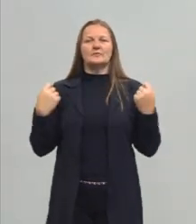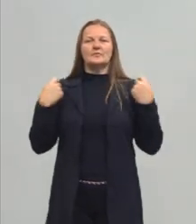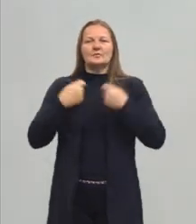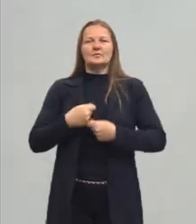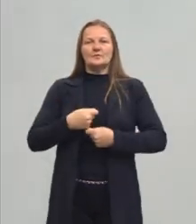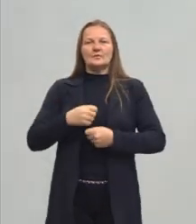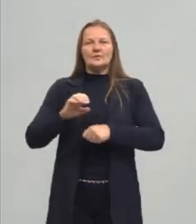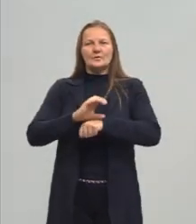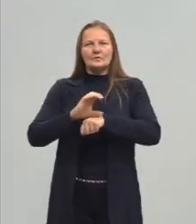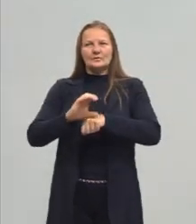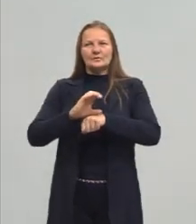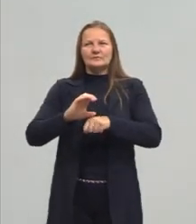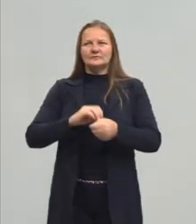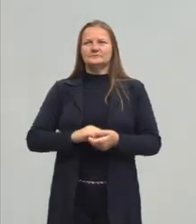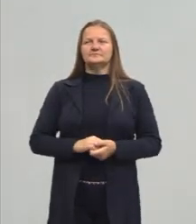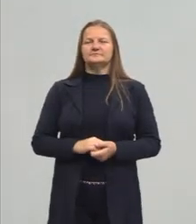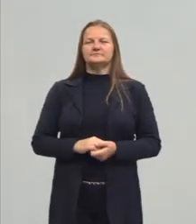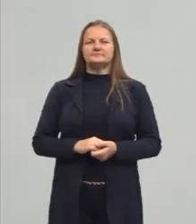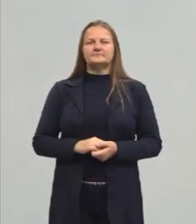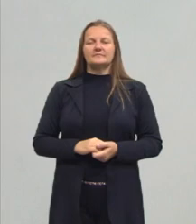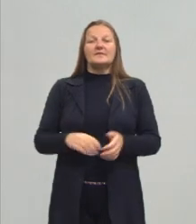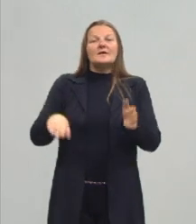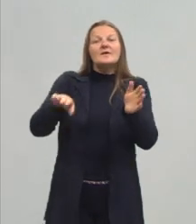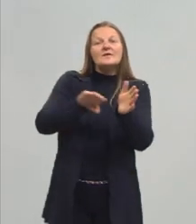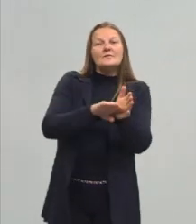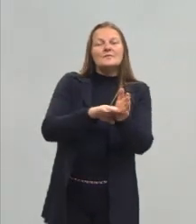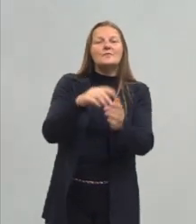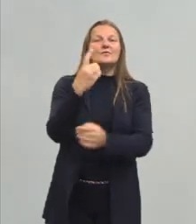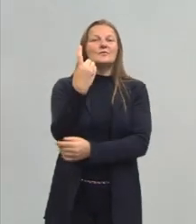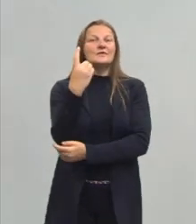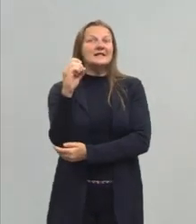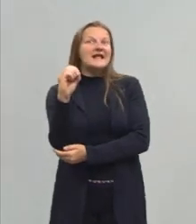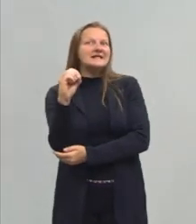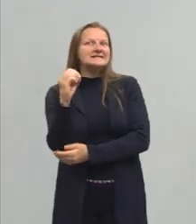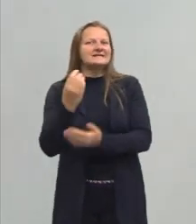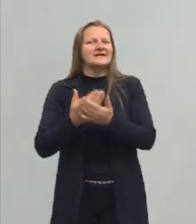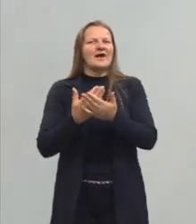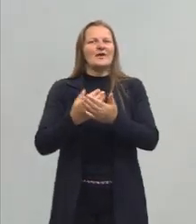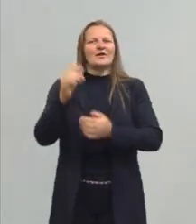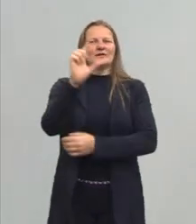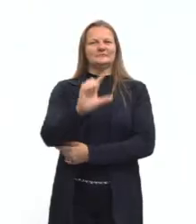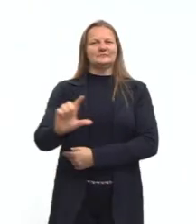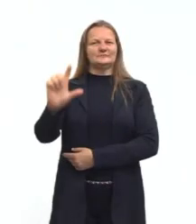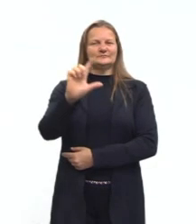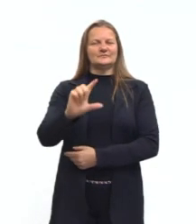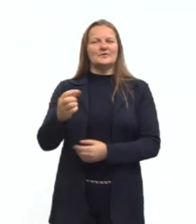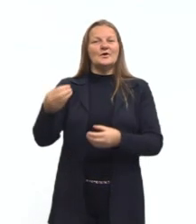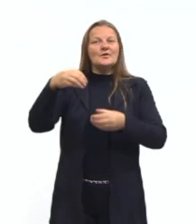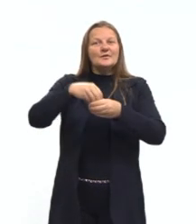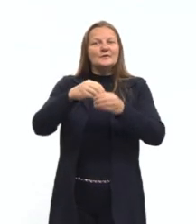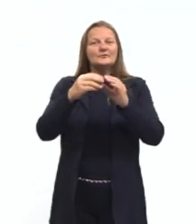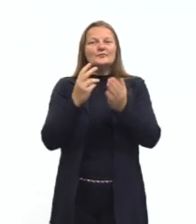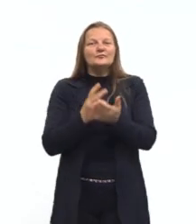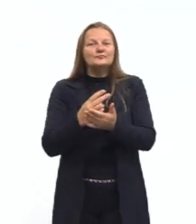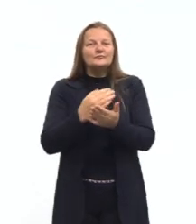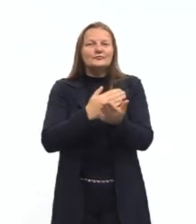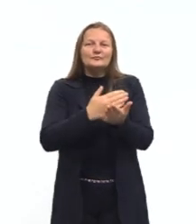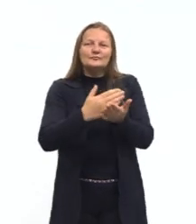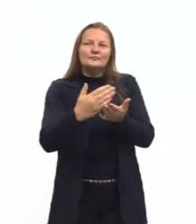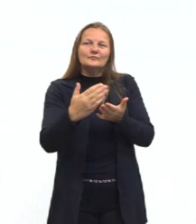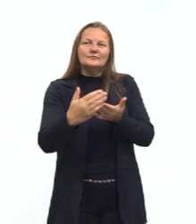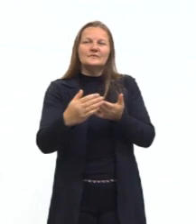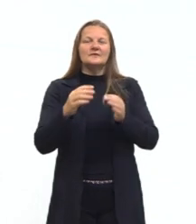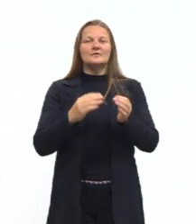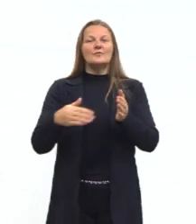casaquinho cinza. Então chegamos à nossa décima aula de literatura e dentro dessa sequência nós